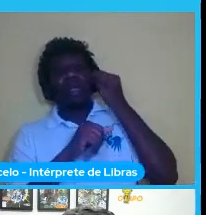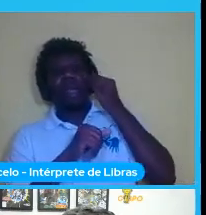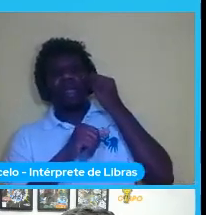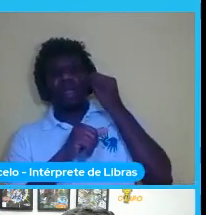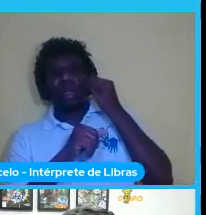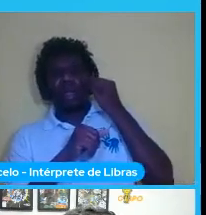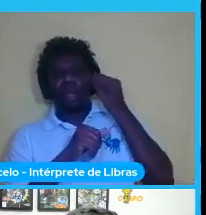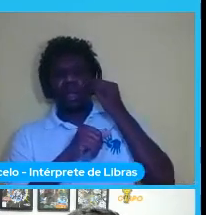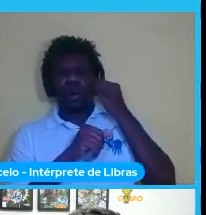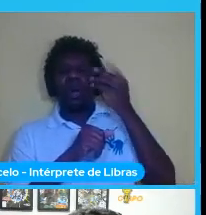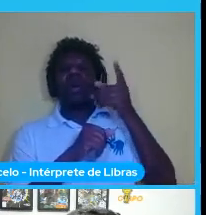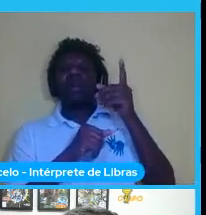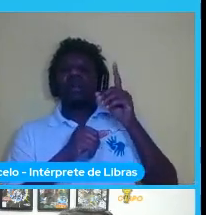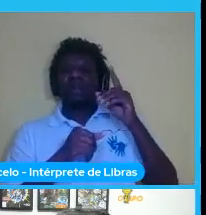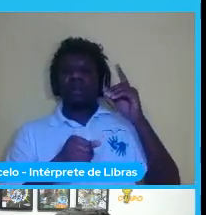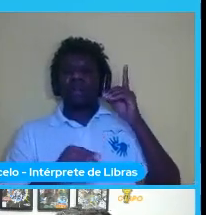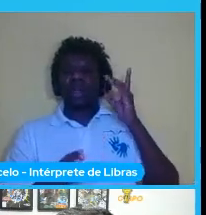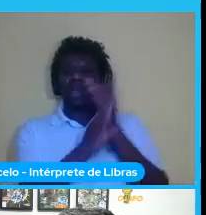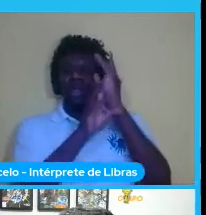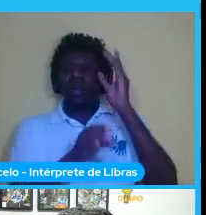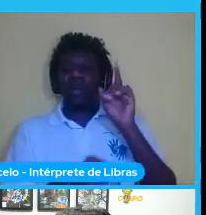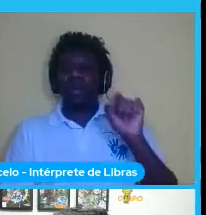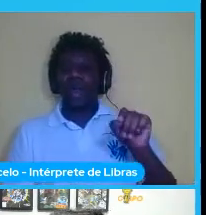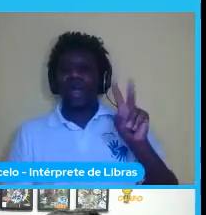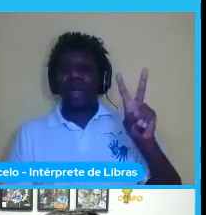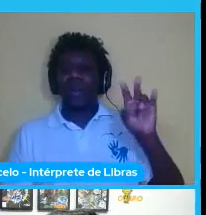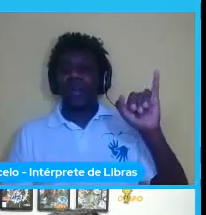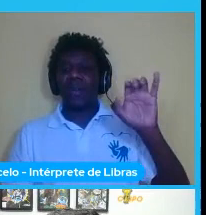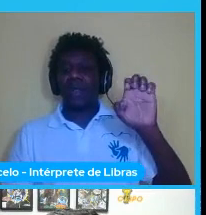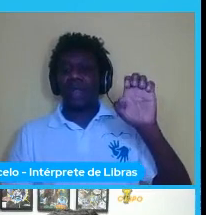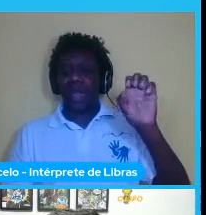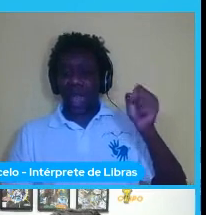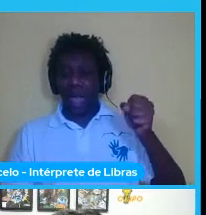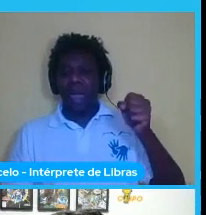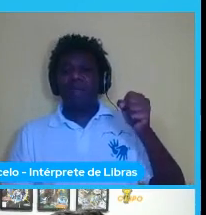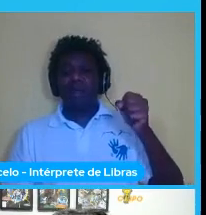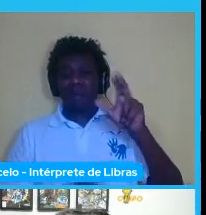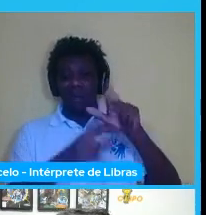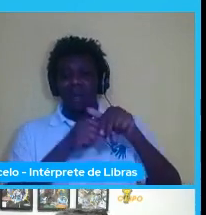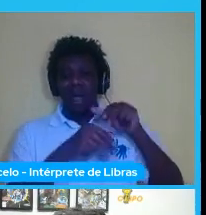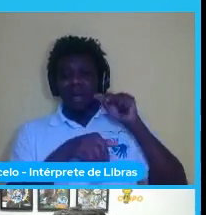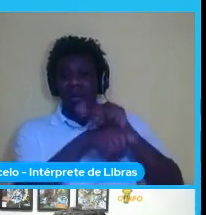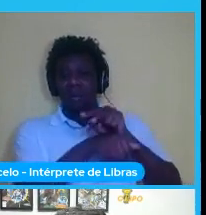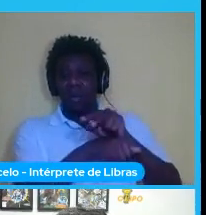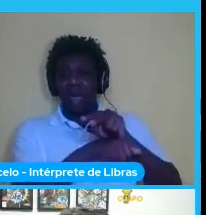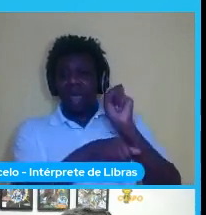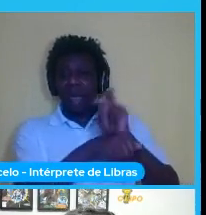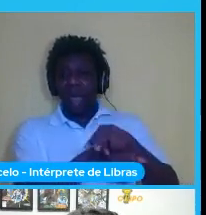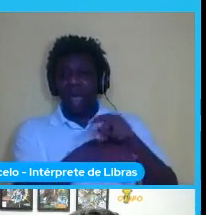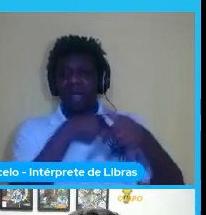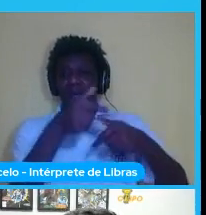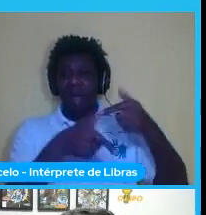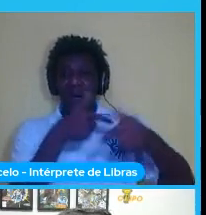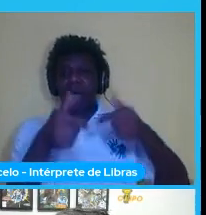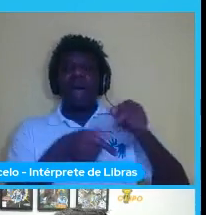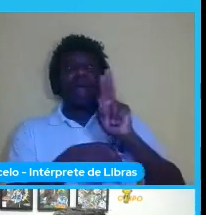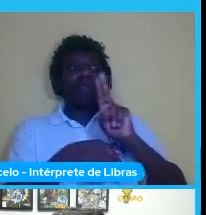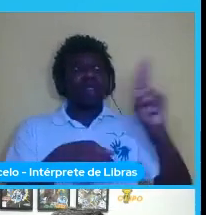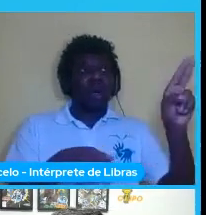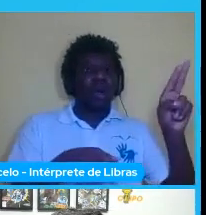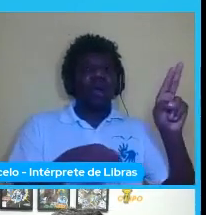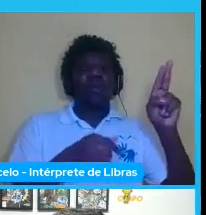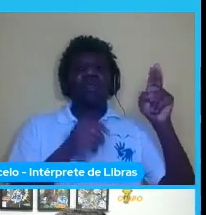viés em inteligência artificial de mercado e eles apresentam enormes relatórios sobre isso então eles vão falando